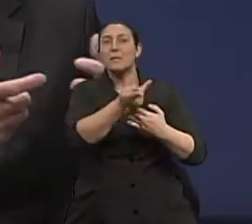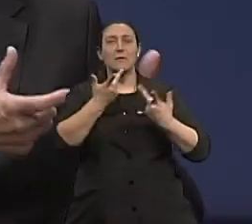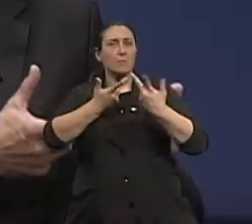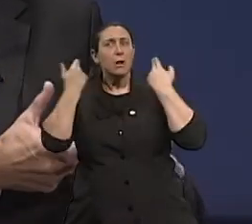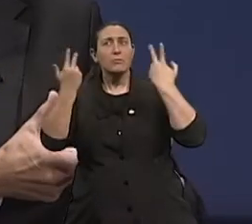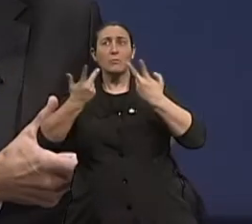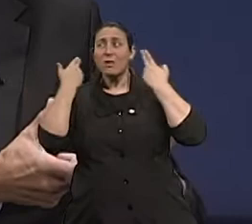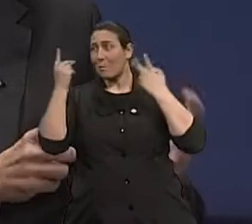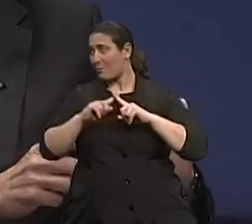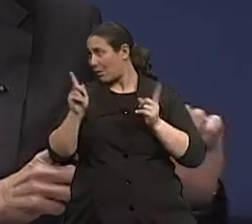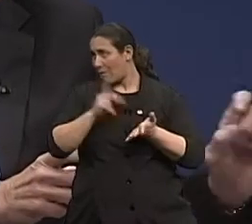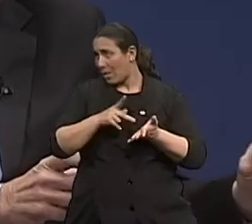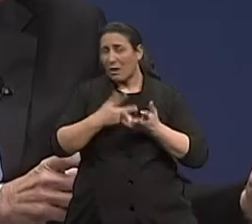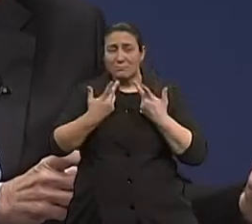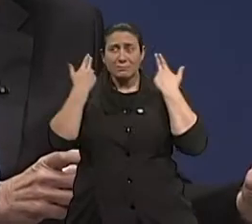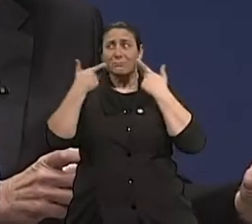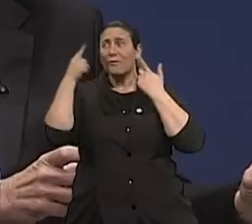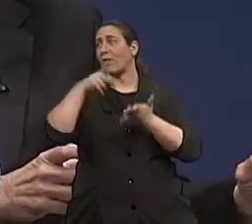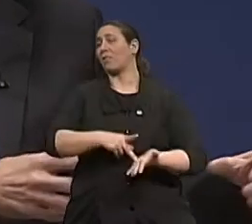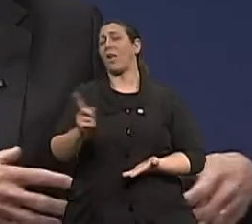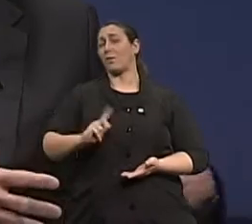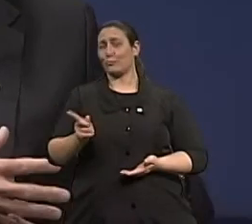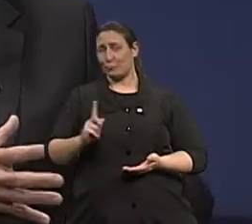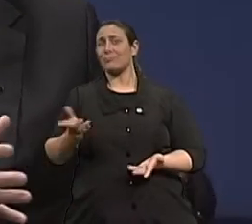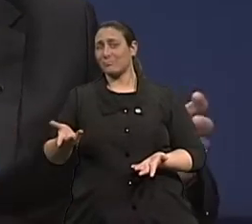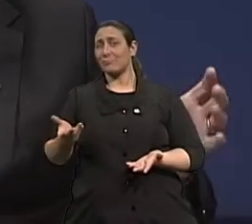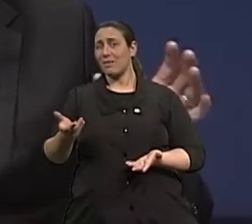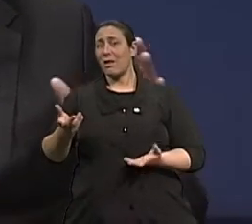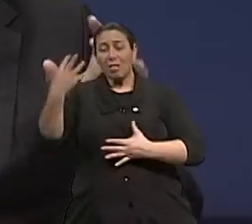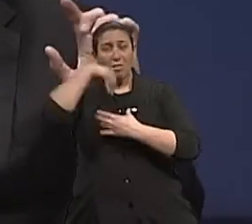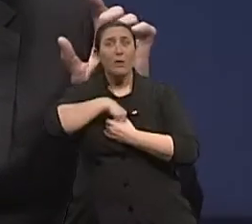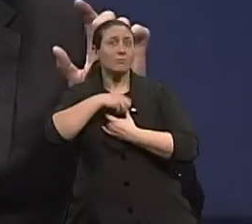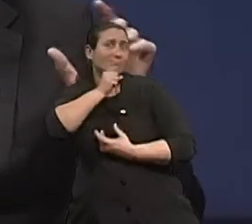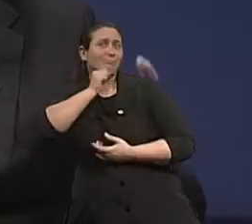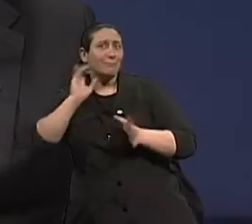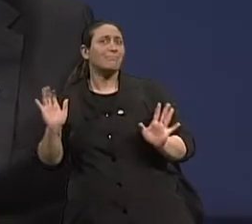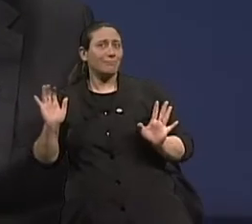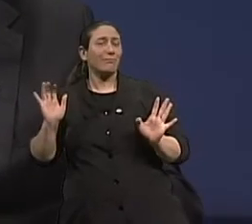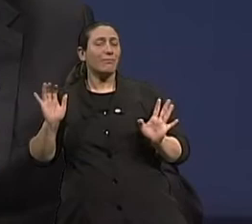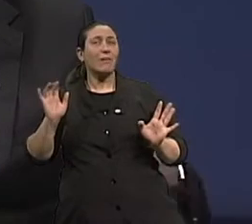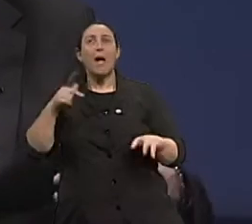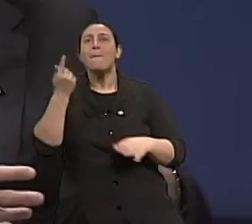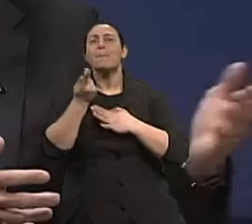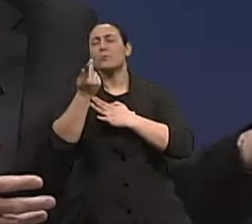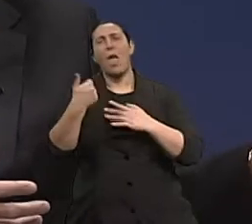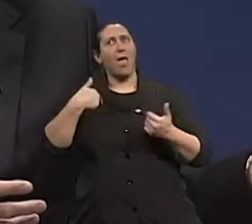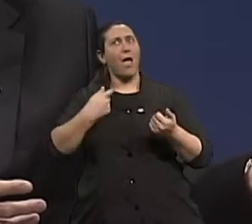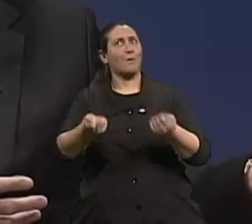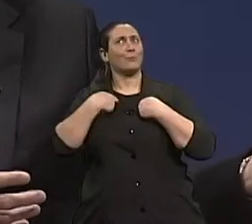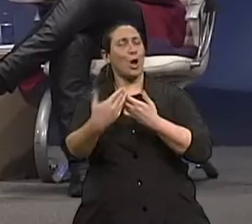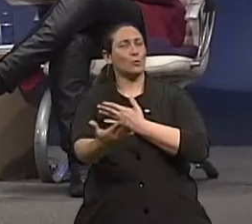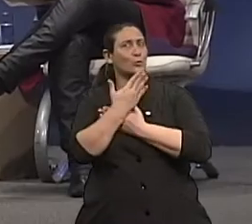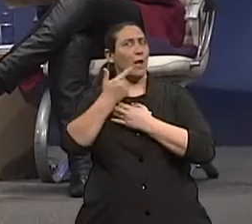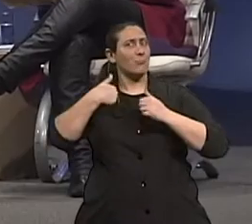um falso rejuvenescimento, que nós não somos contra. Mas junto com essa busca dessa ilusão, o estilo de vida,